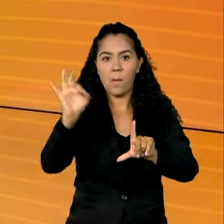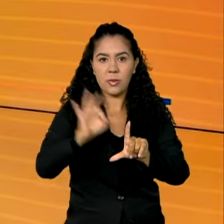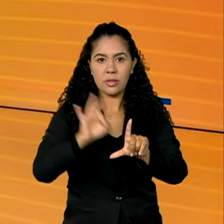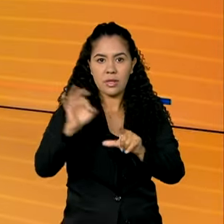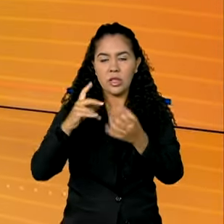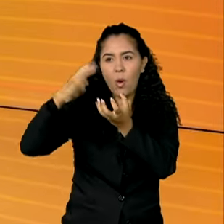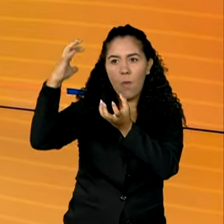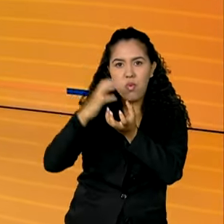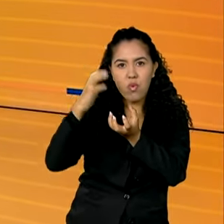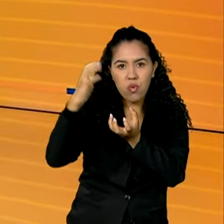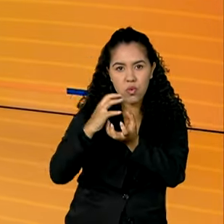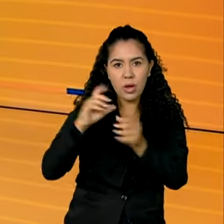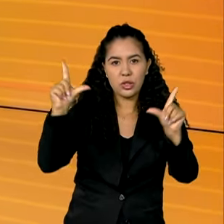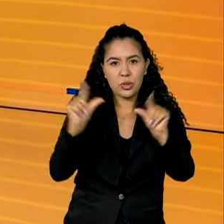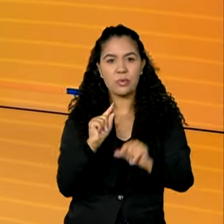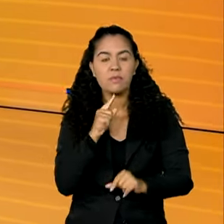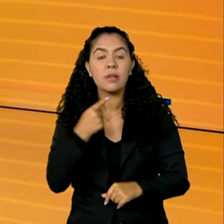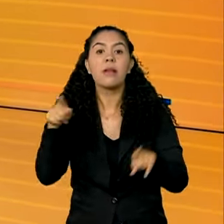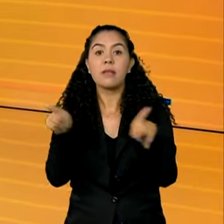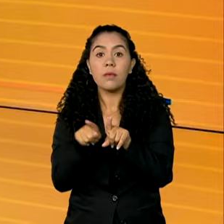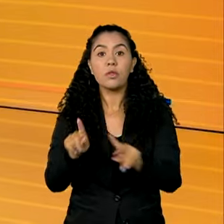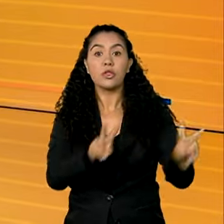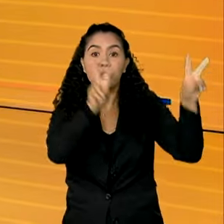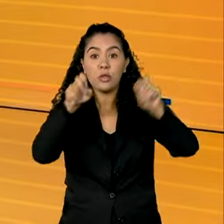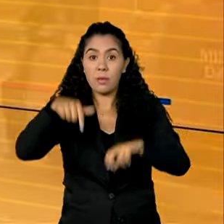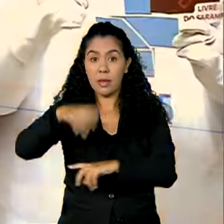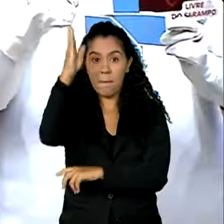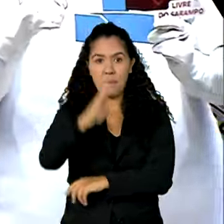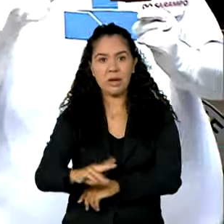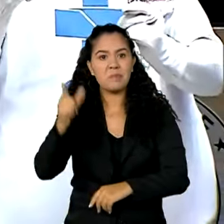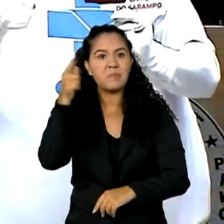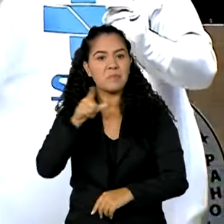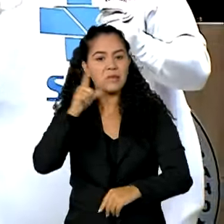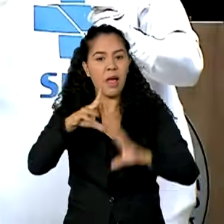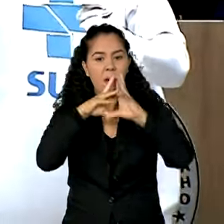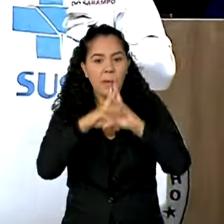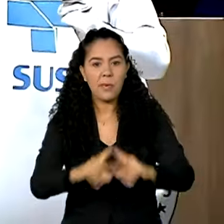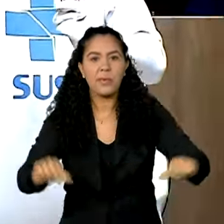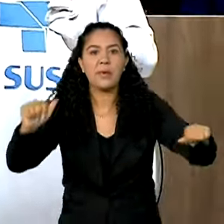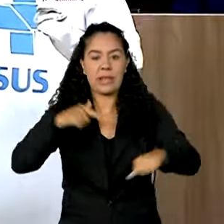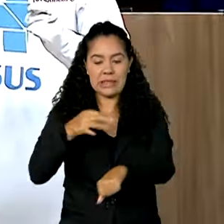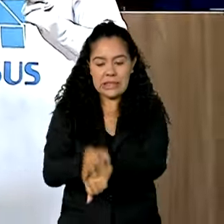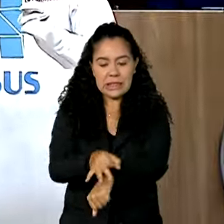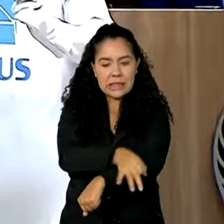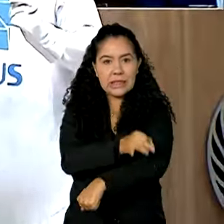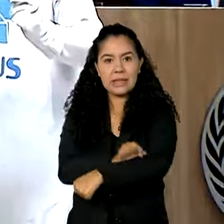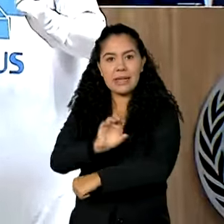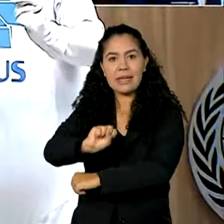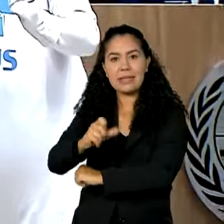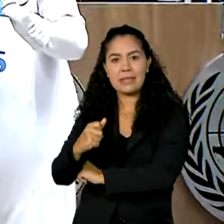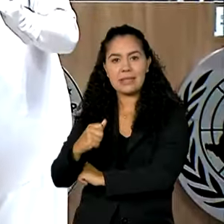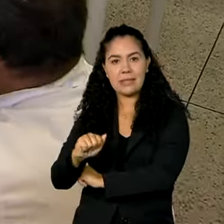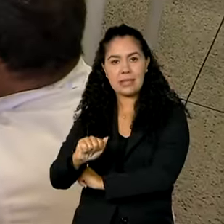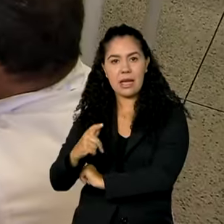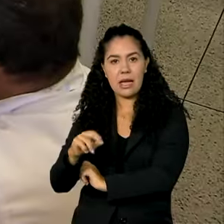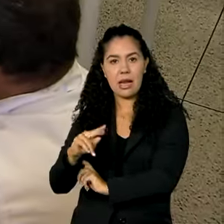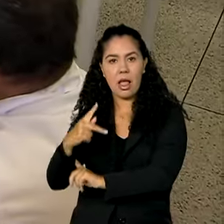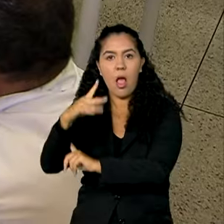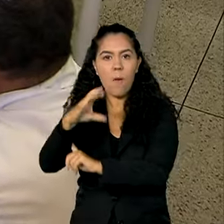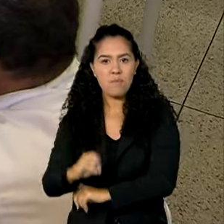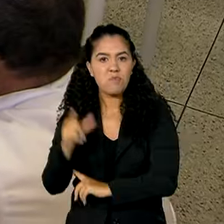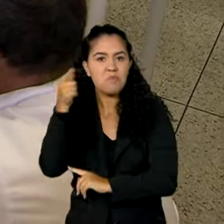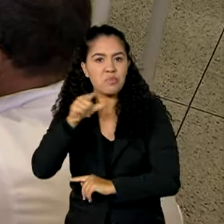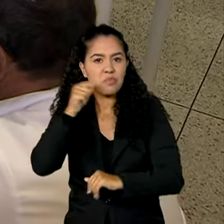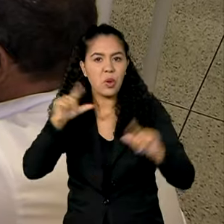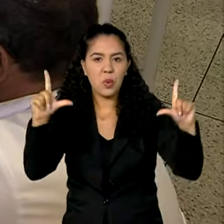E veja também Brasil Livre do Sarampo, país recupera o certificado de eliminação da doença após queda nas